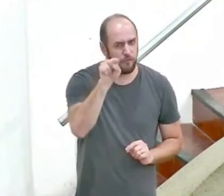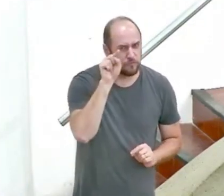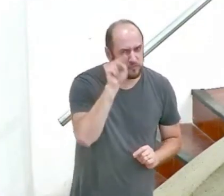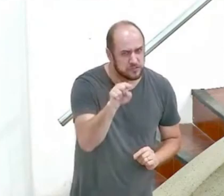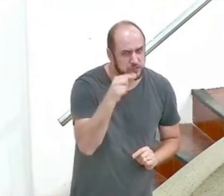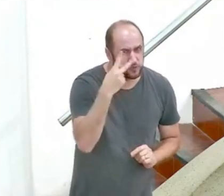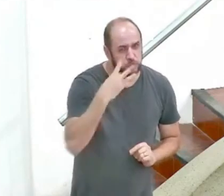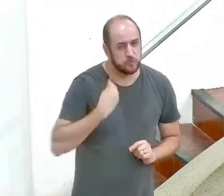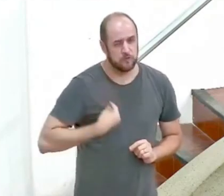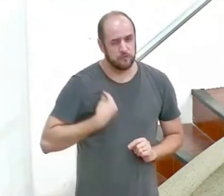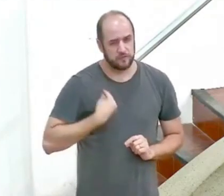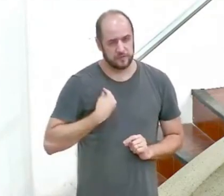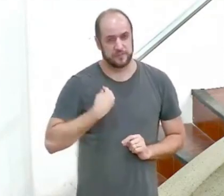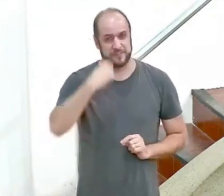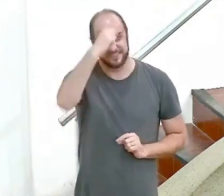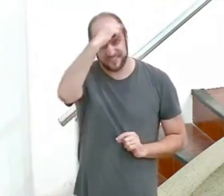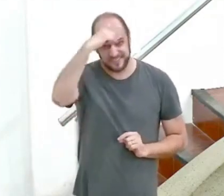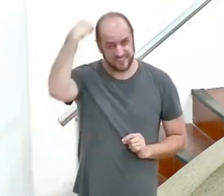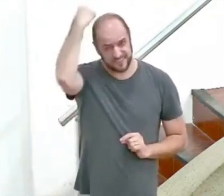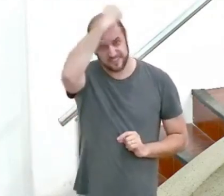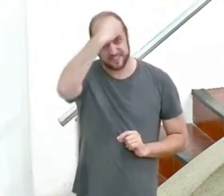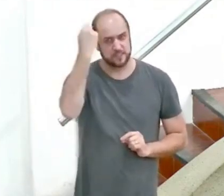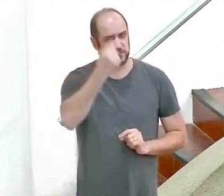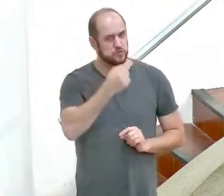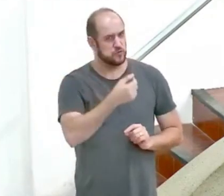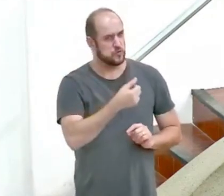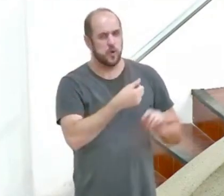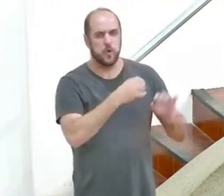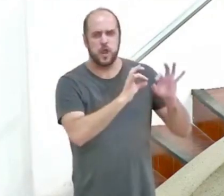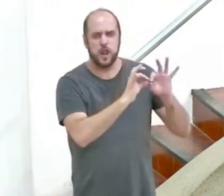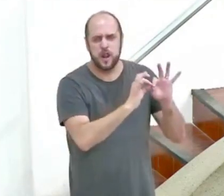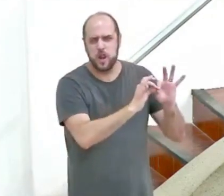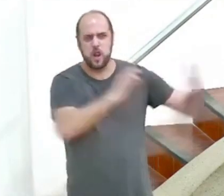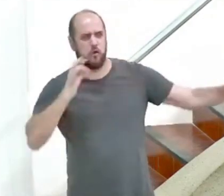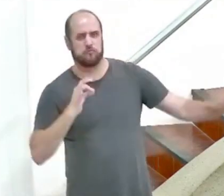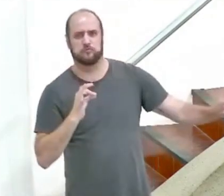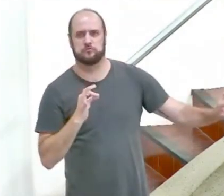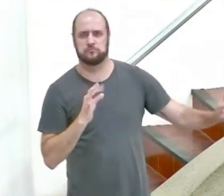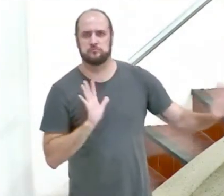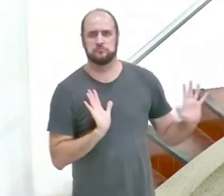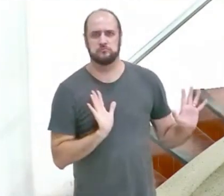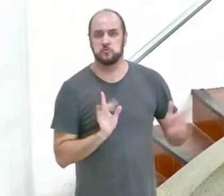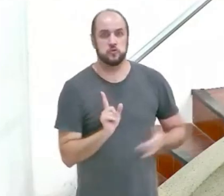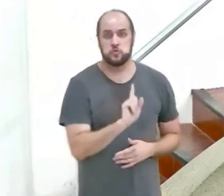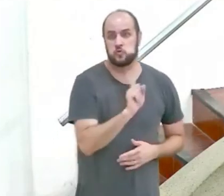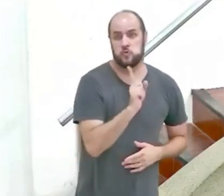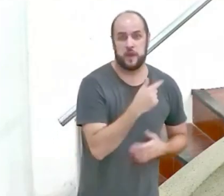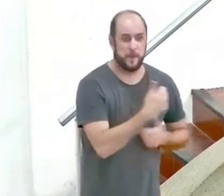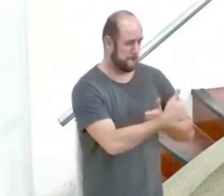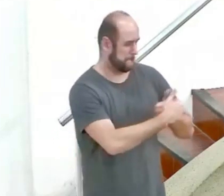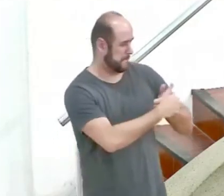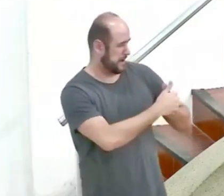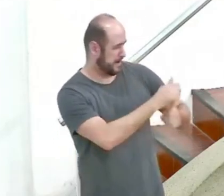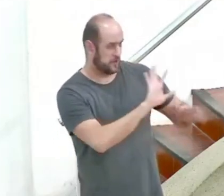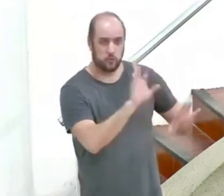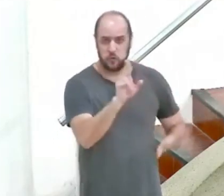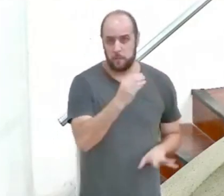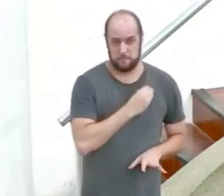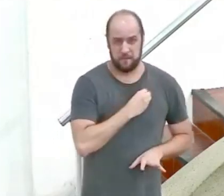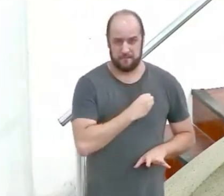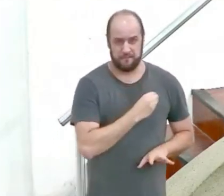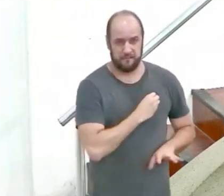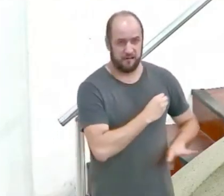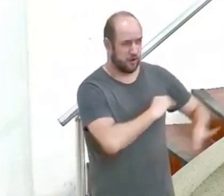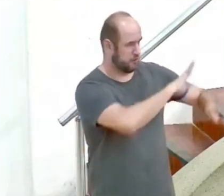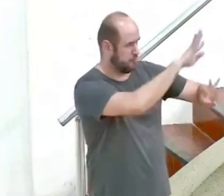ser santo, é ficar longe da imoralidade. O pecado não é um animal desológico, o pecado é